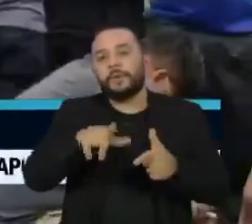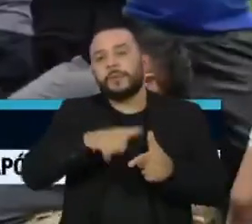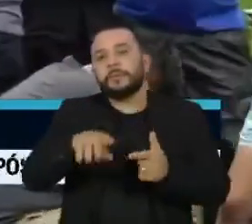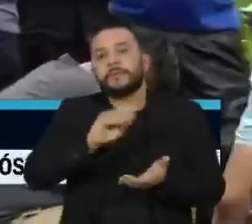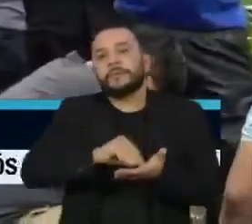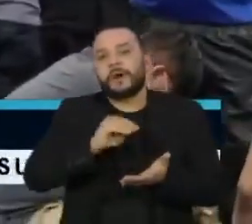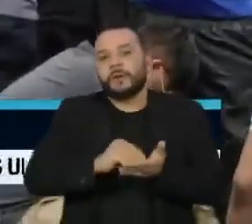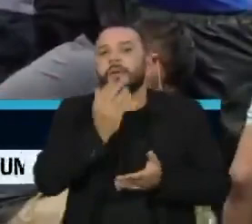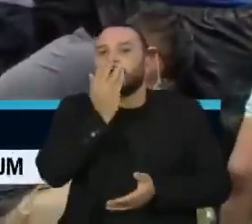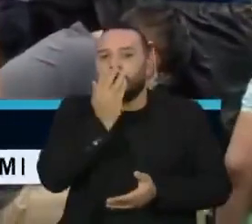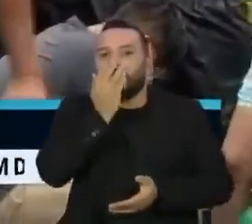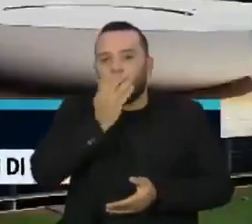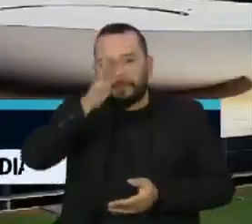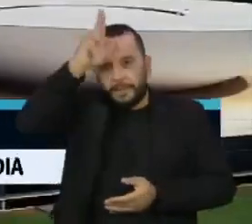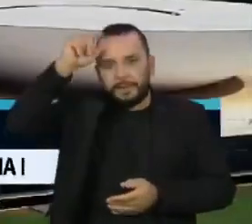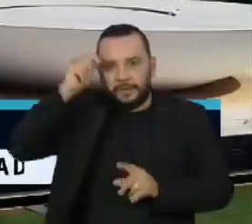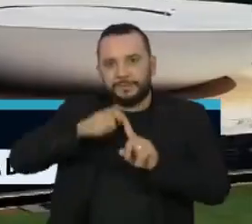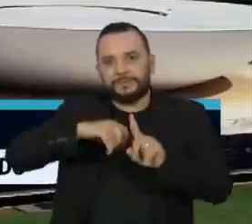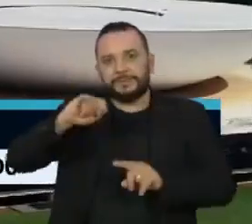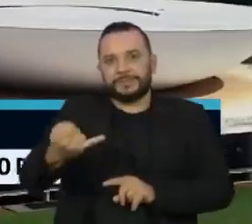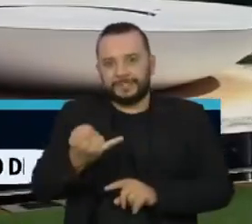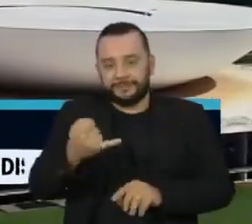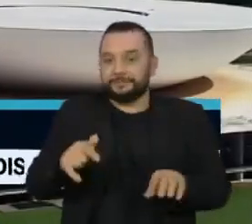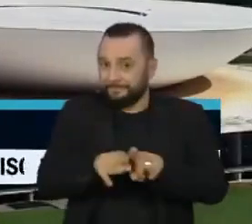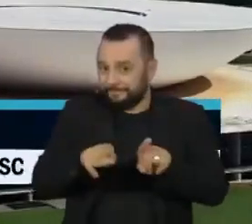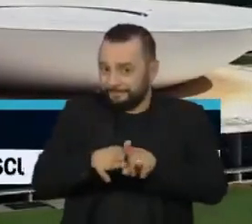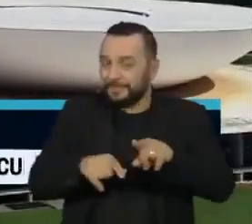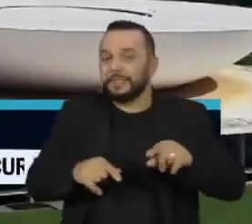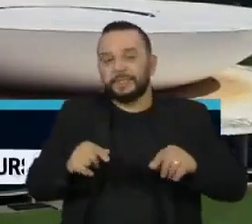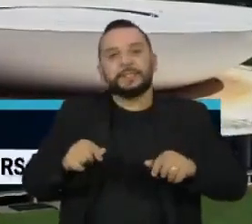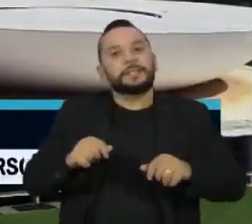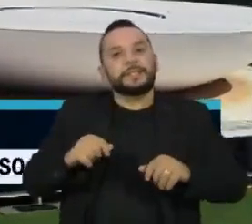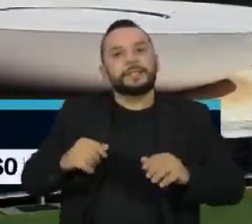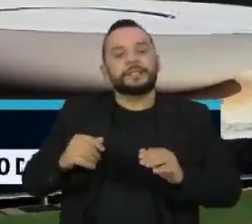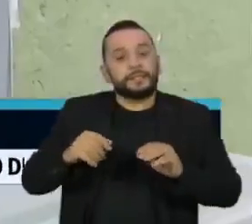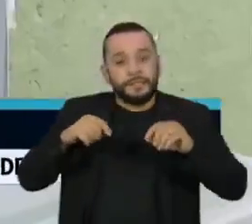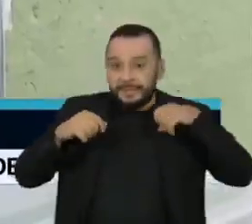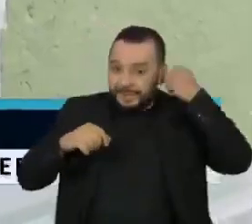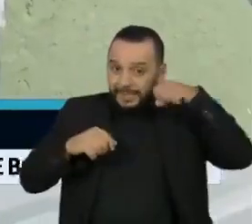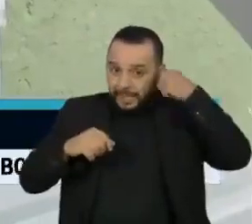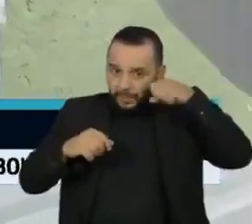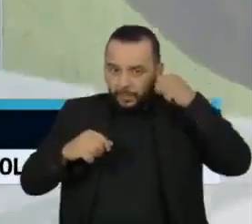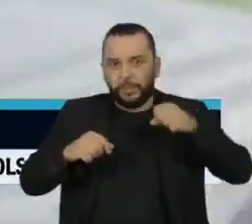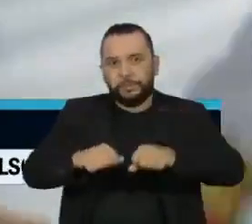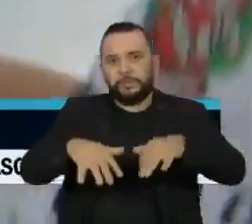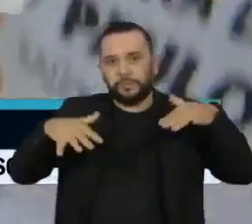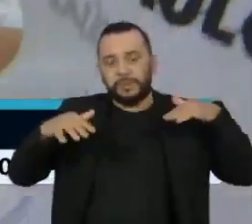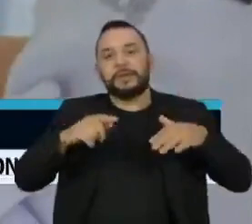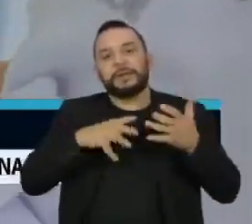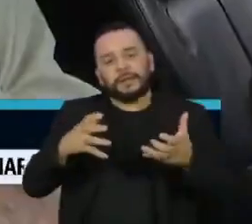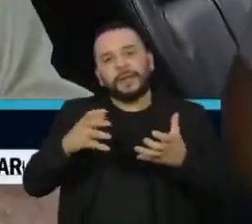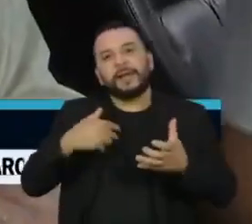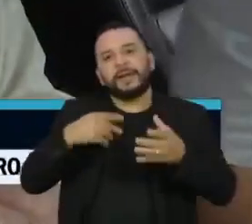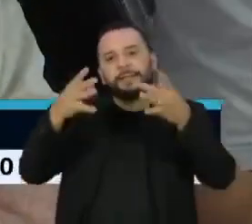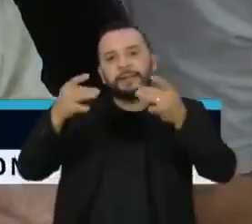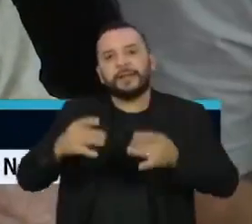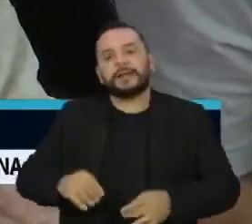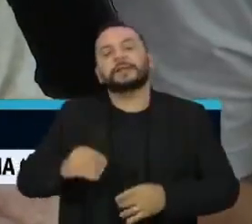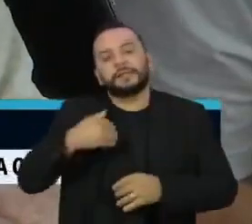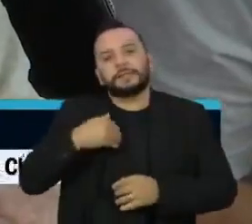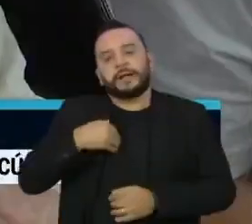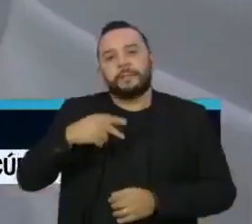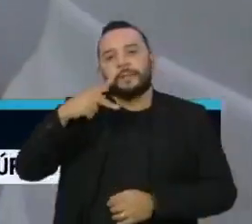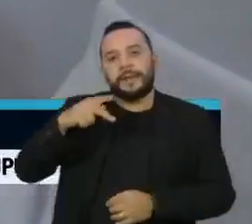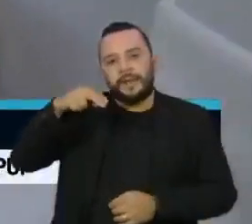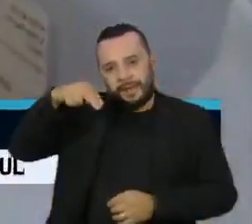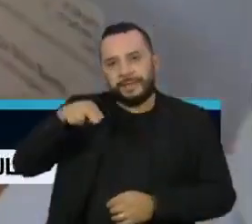hospitalar em Manaus, em janeiro. Os senadores também querem detalhes sobre o PNI, Programa Nacional de Imunização contra a Covid